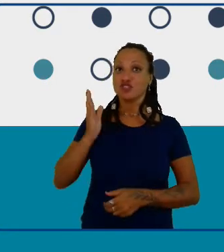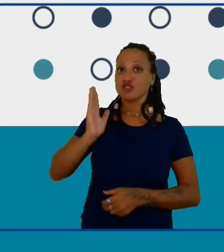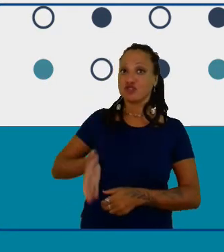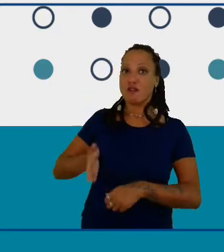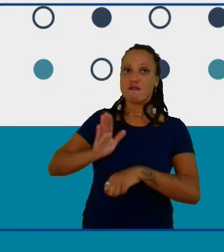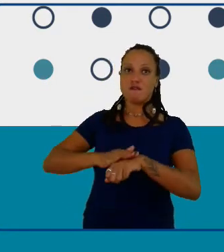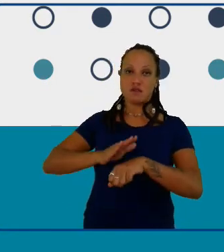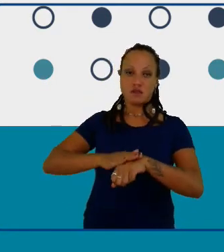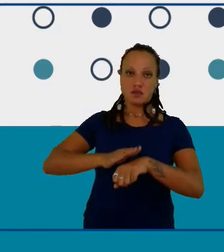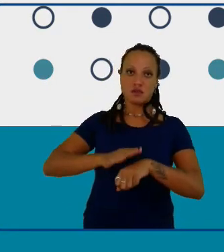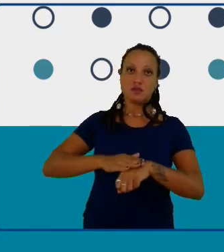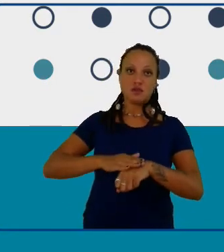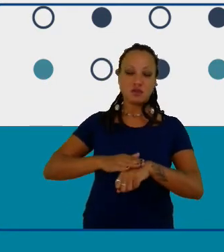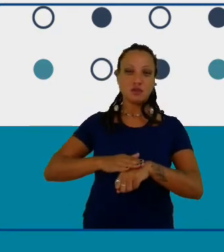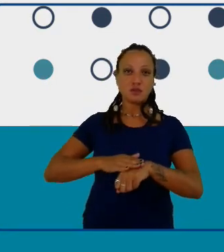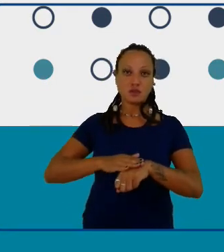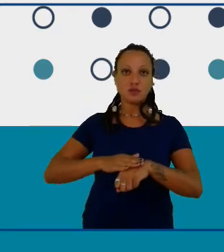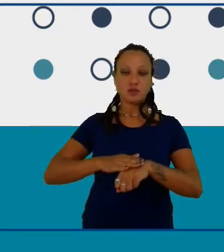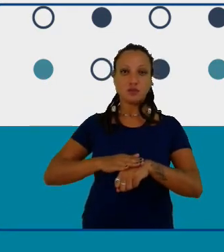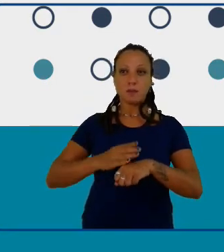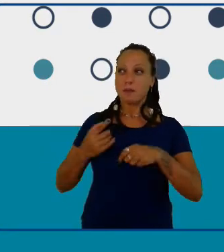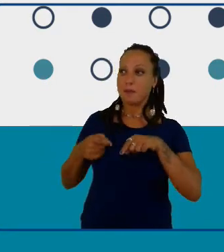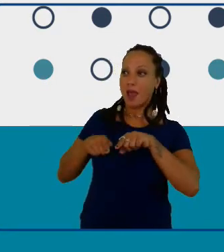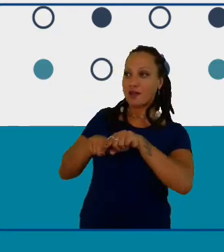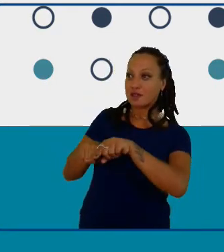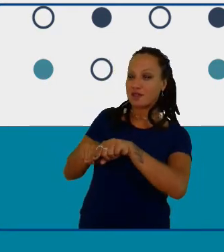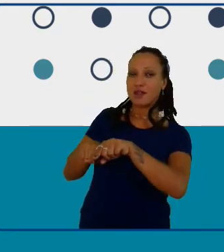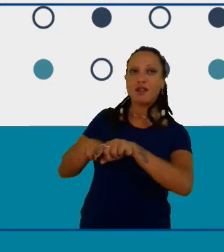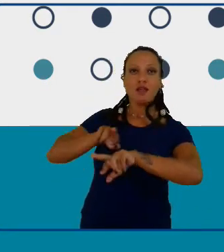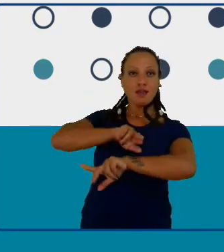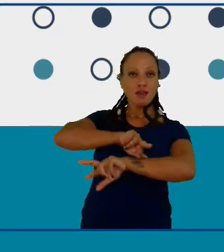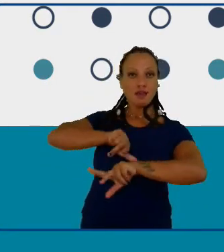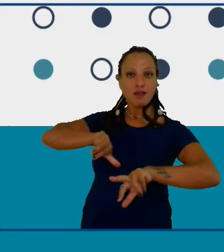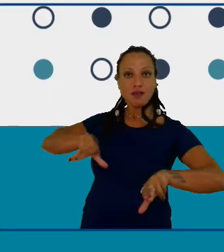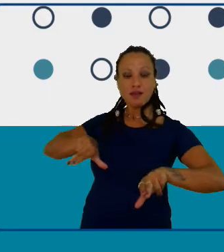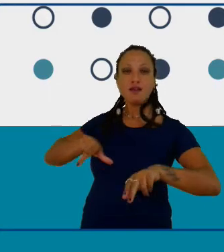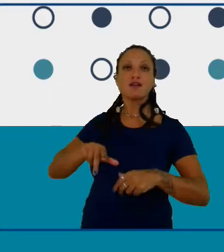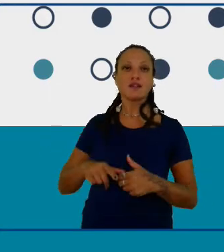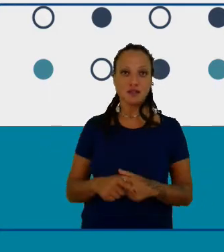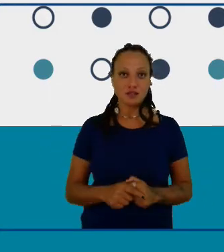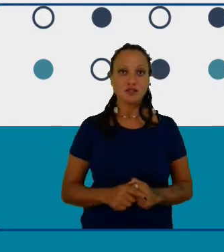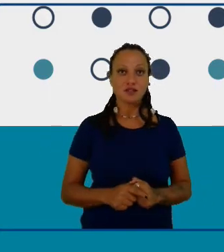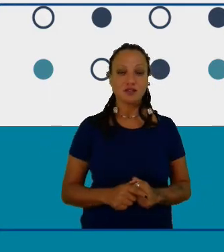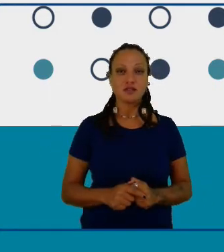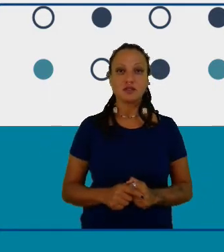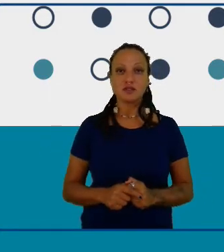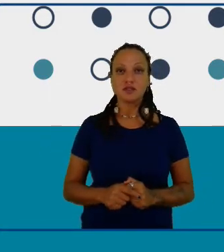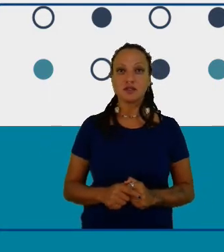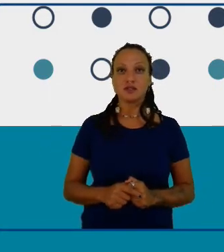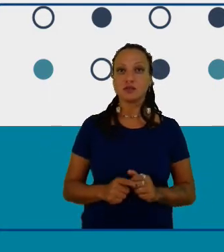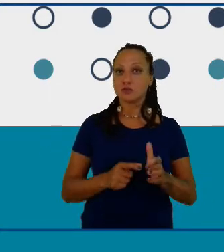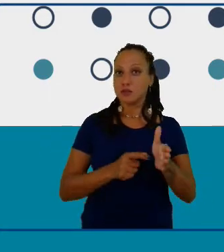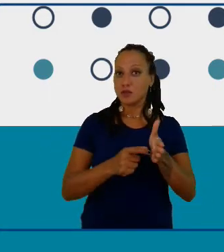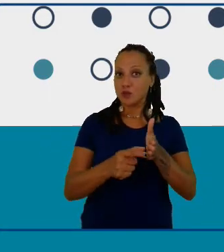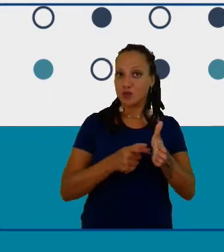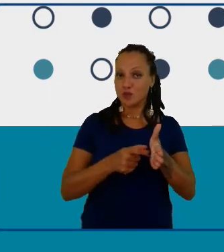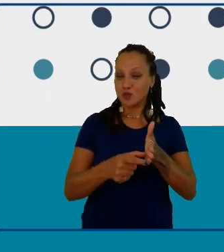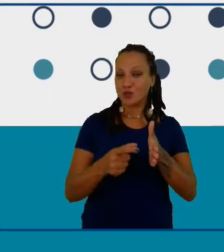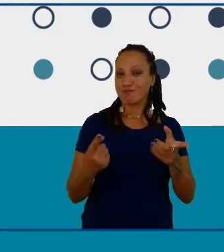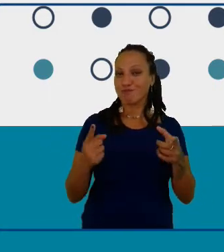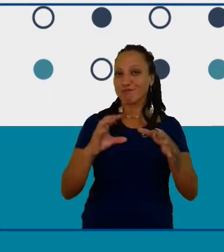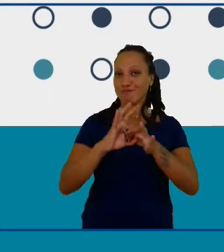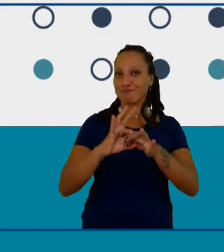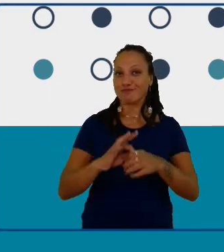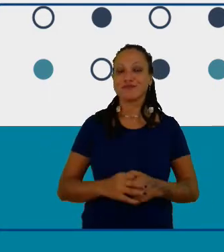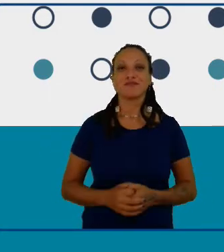tem na parceria que a gente tem estabelecido com o British Council bom para